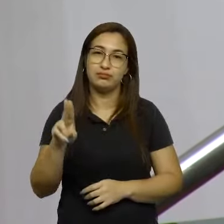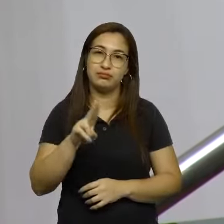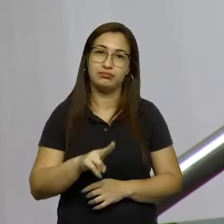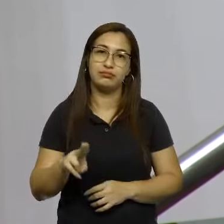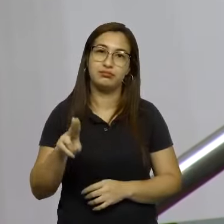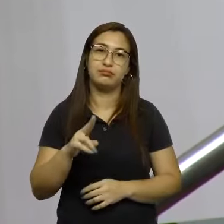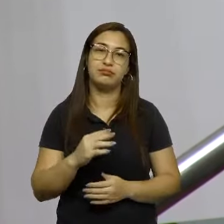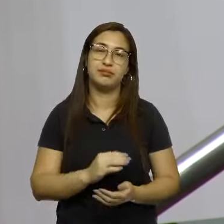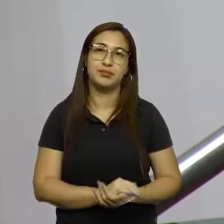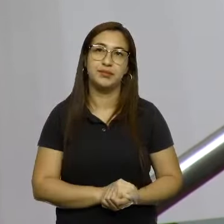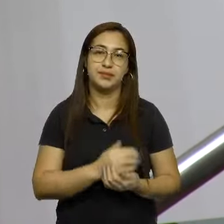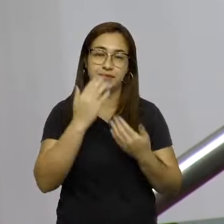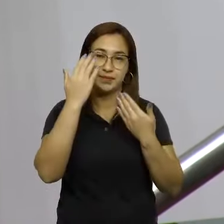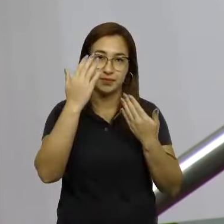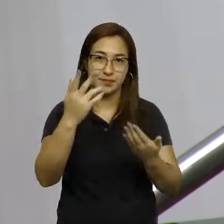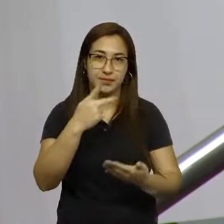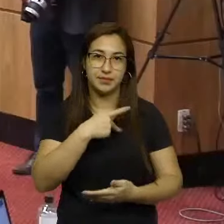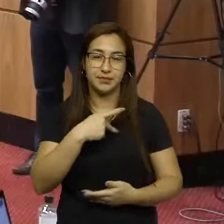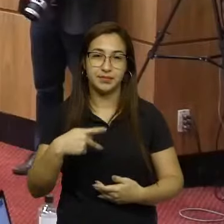Florianópolis. Obrigado, senhor presidente.